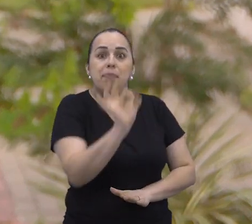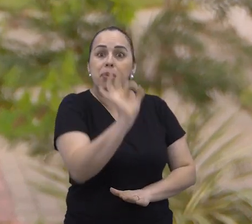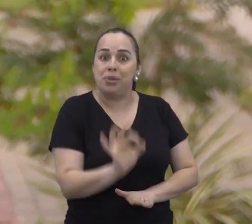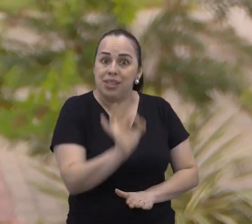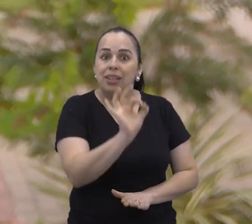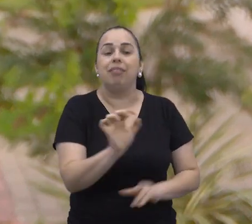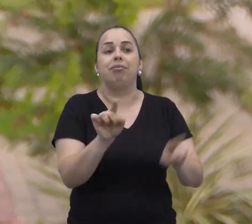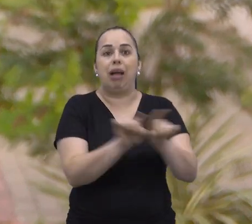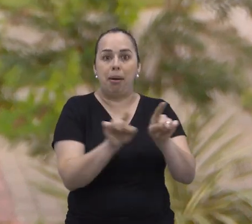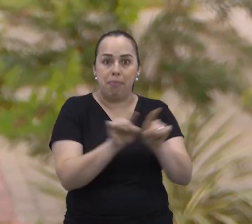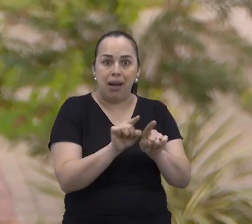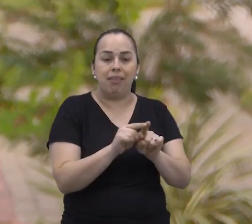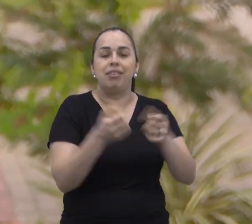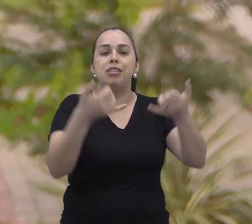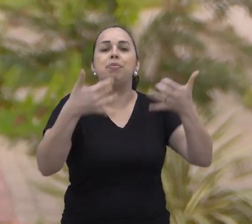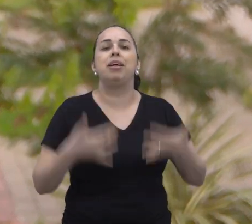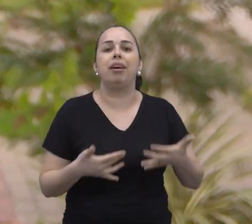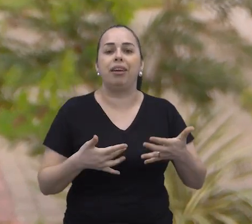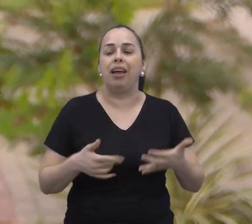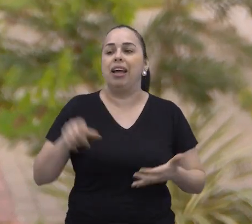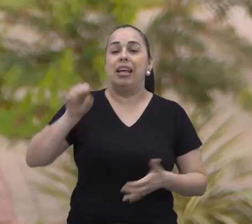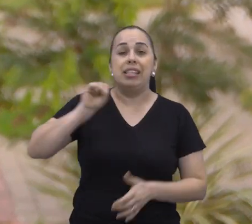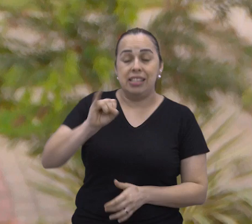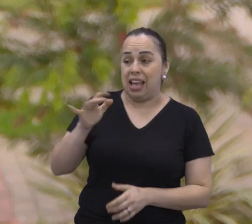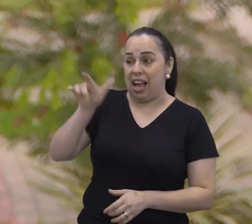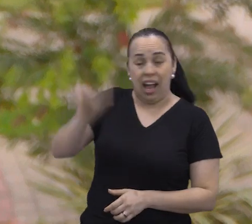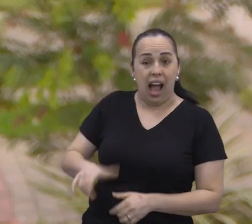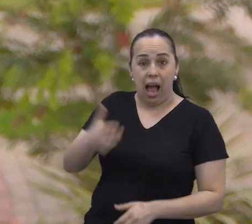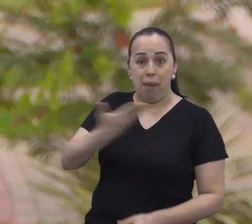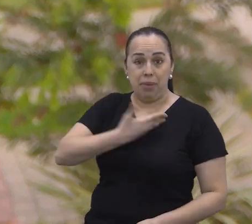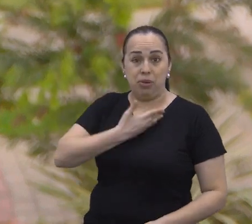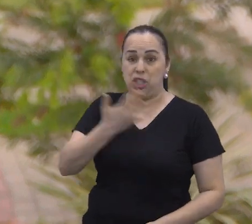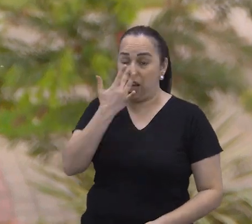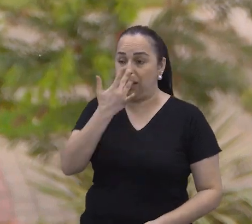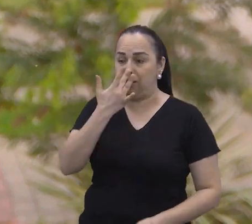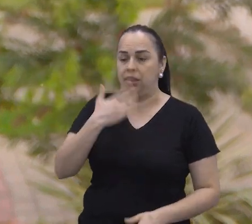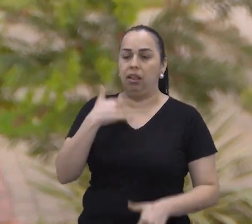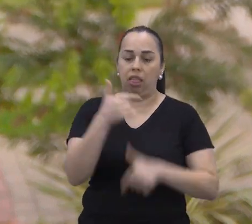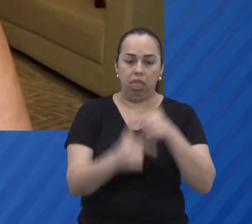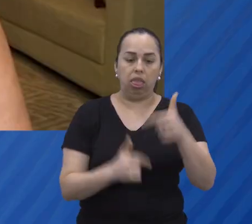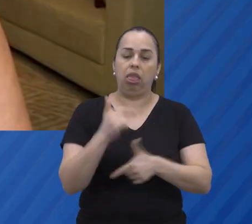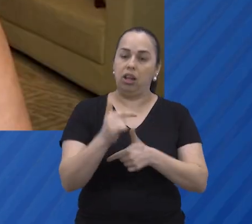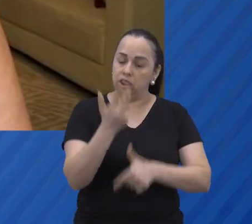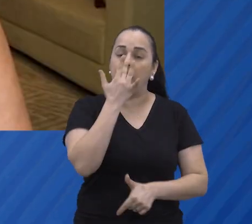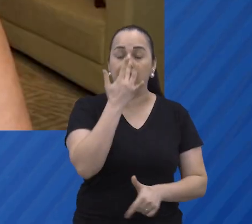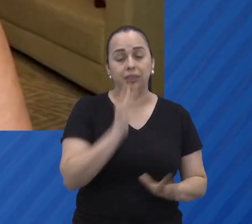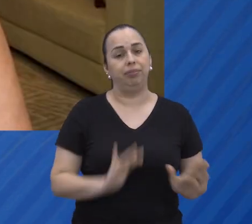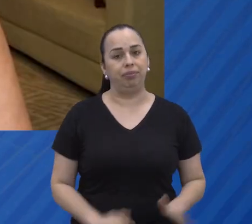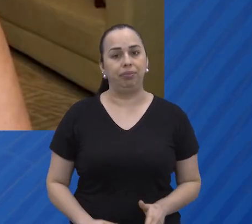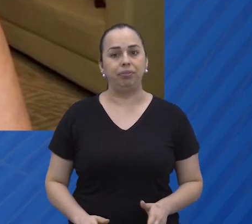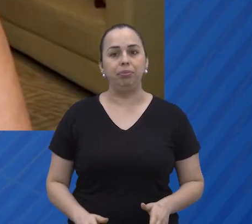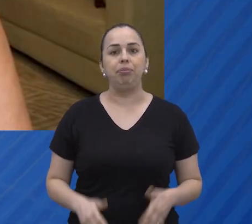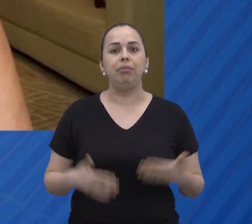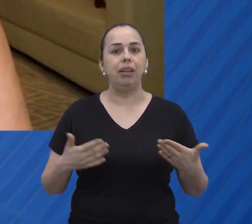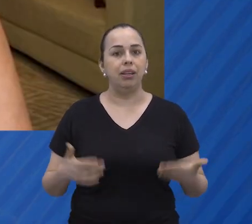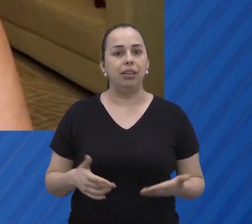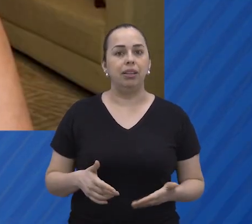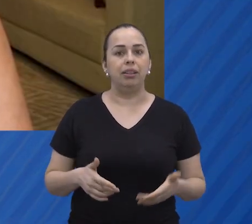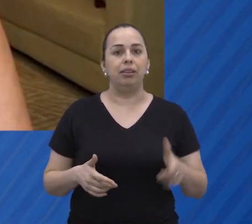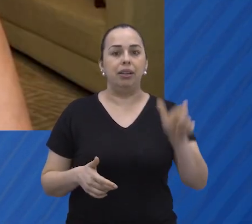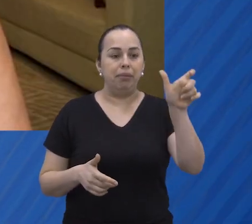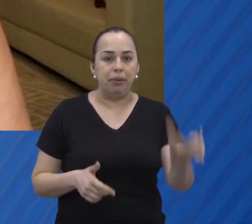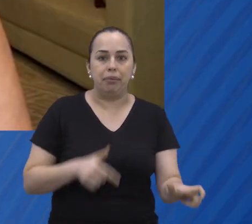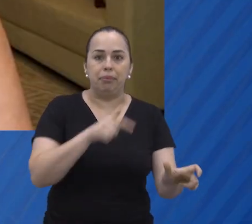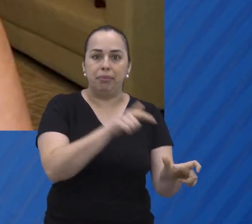% desse público também alegou que a produtividade foi afetada por causa disso. O ambiente nocivo, uma